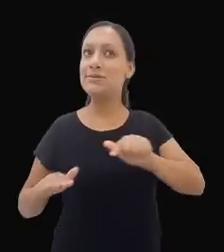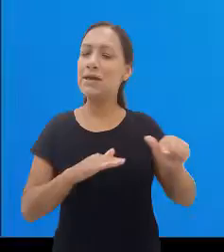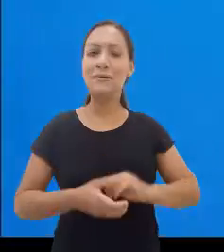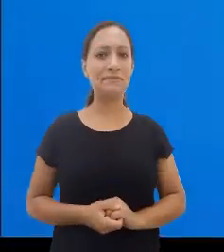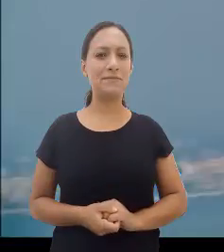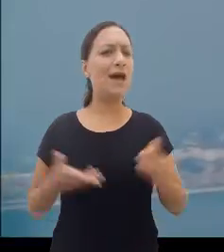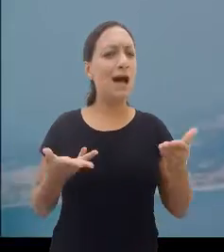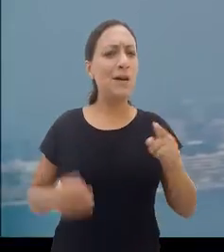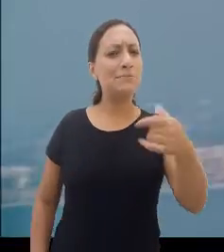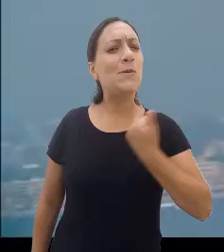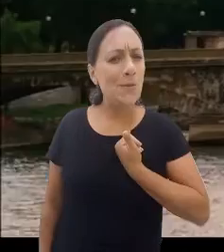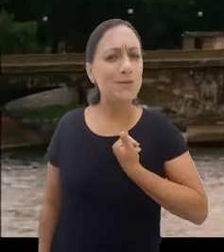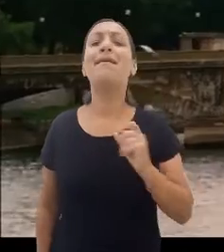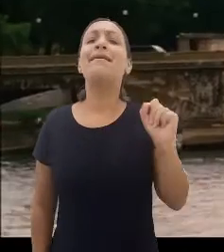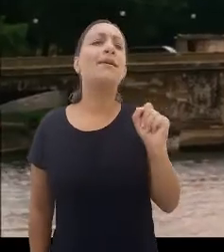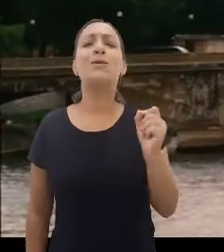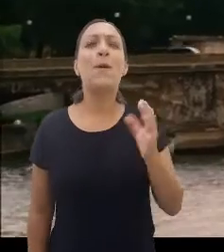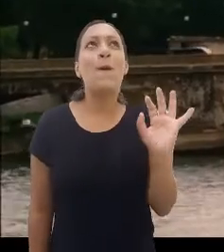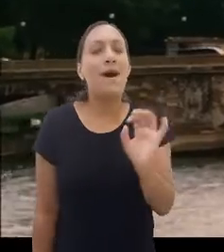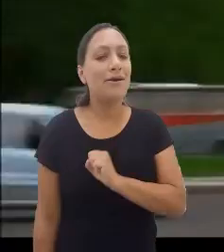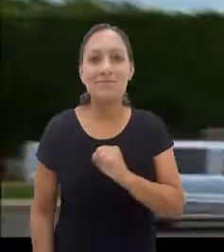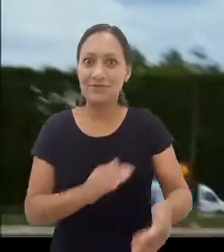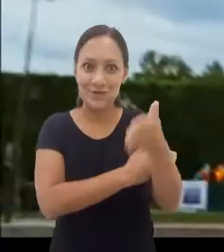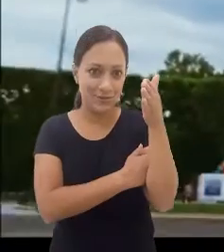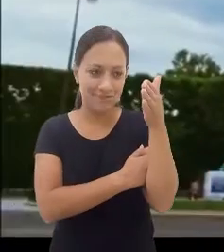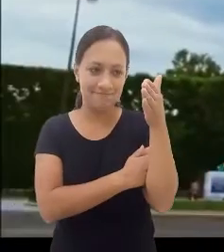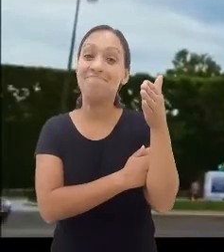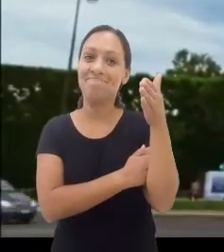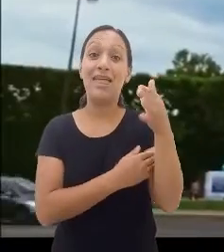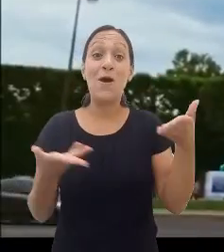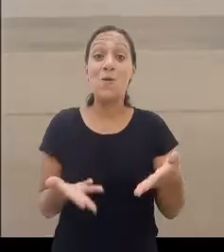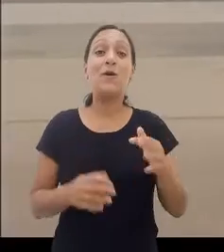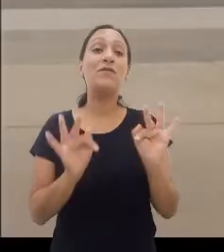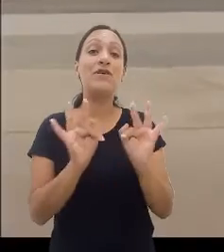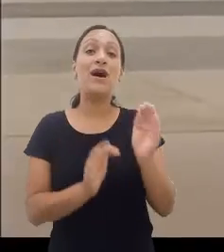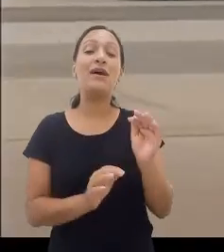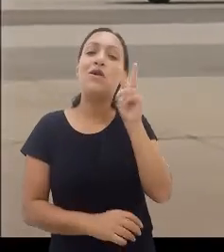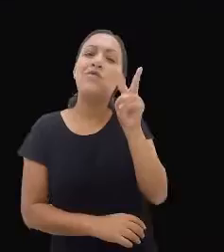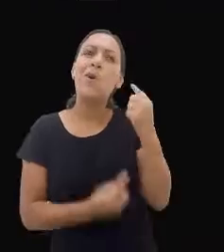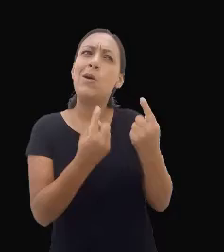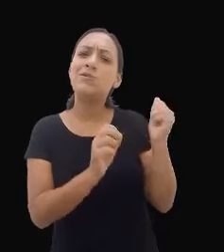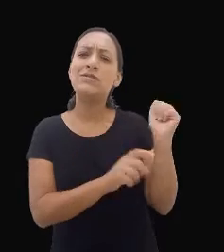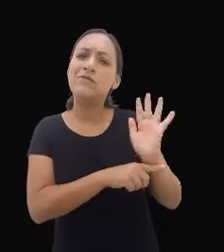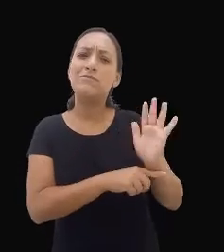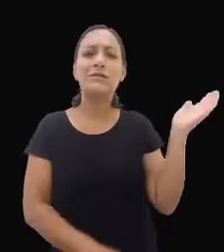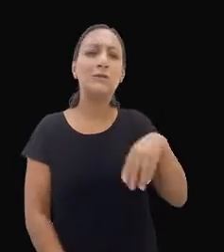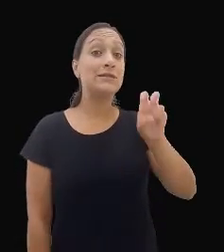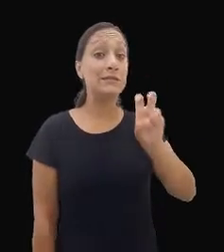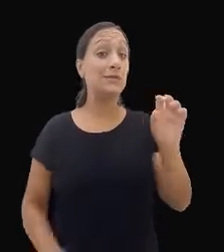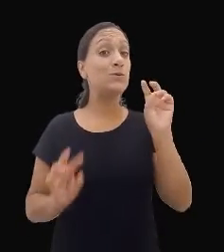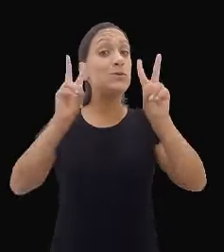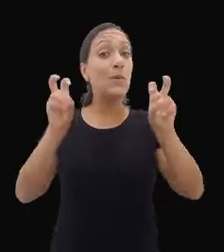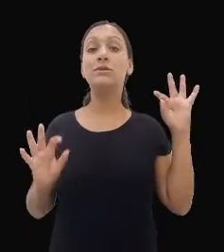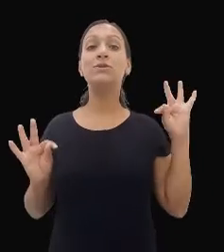da semana. Agora me falem, quem não ama viajar? Hoje a Fevale Play deu uma percorrida pelas telas e trouxe junto na bagagem 5 filmes sobre